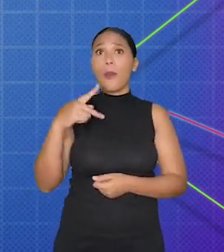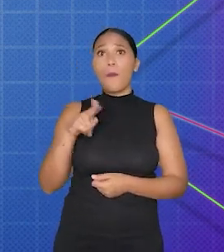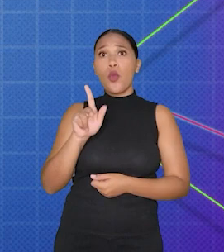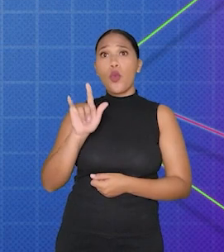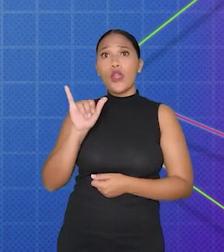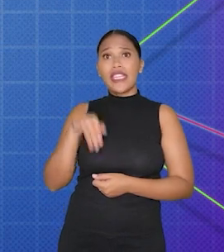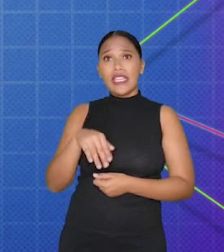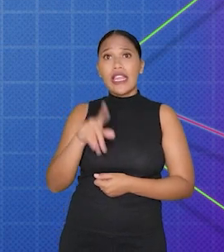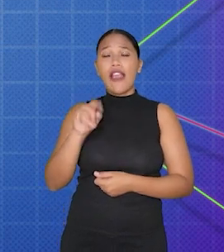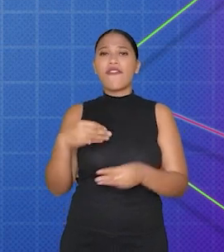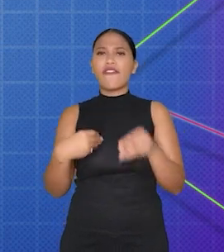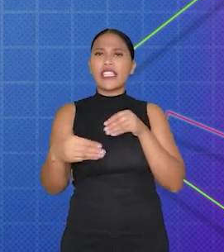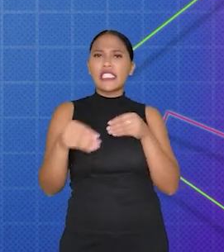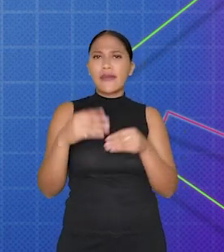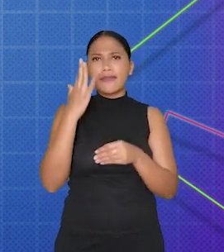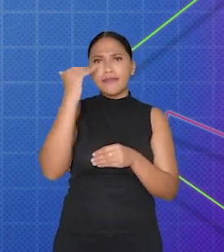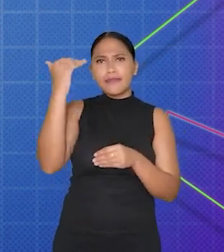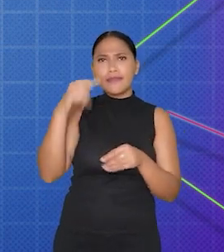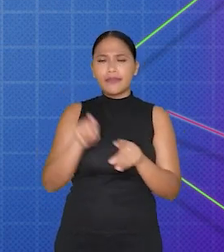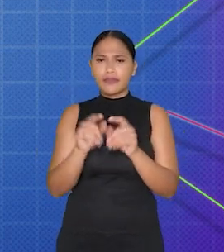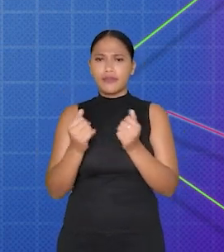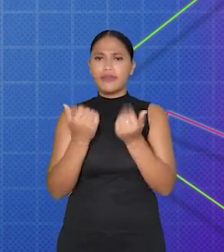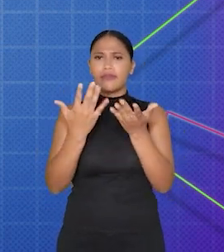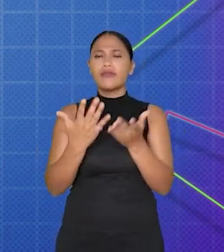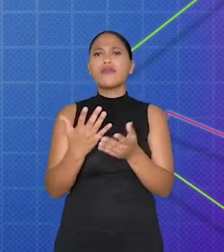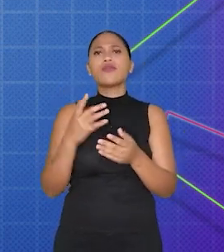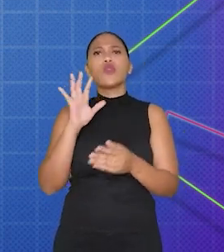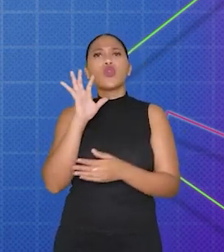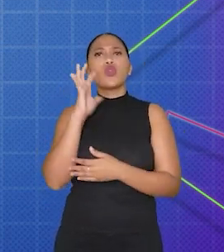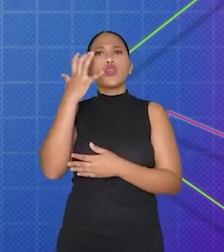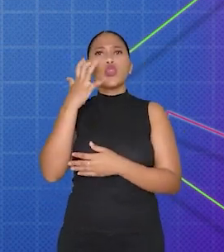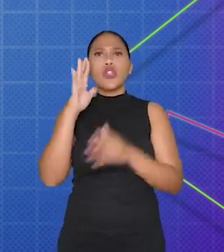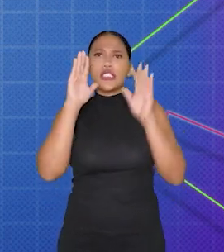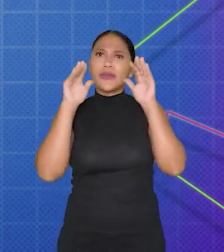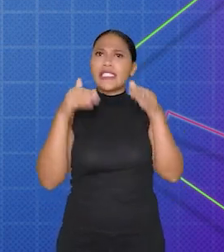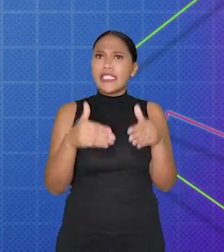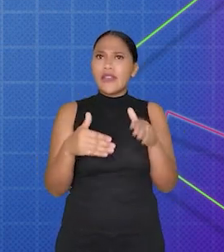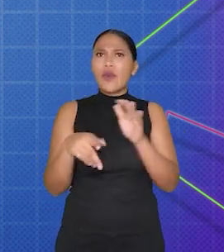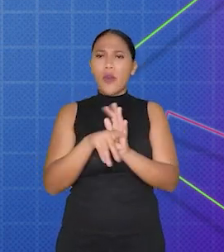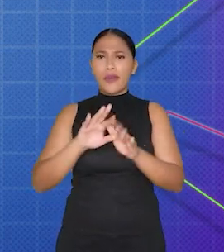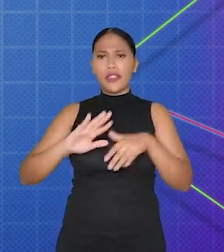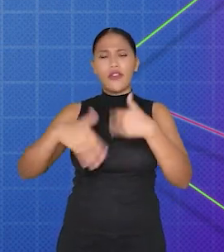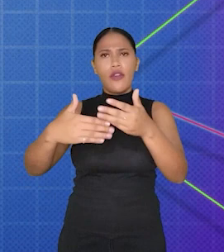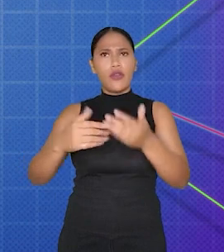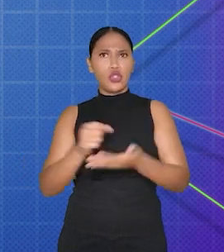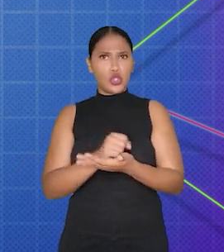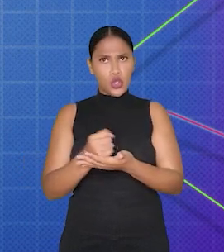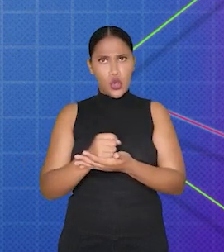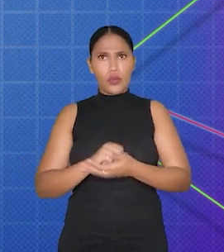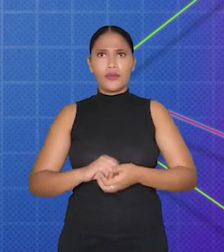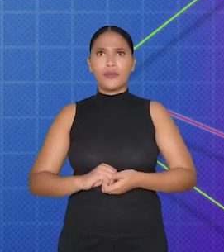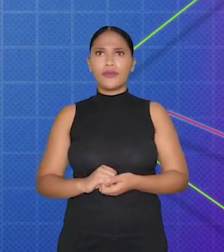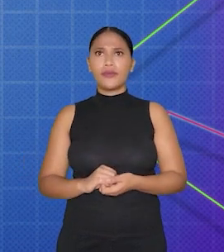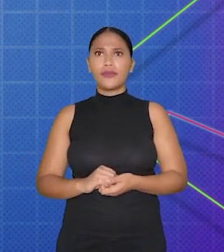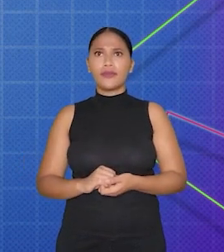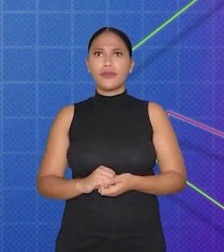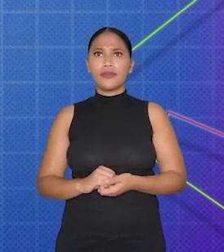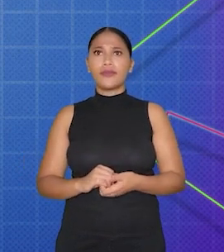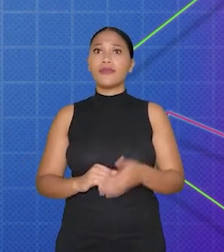plugins são conhecidos por sua flexibilidade e por oferecerem soluções para problemas específicos de desenvolvimento de jogos.